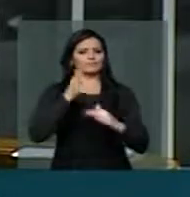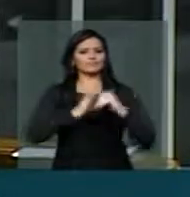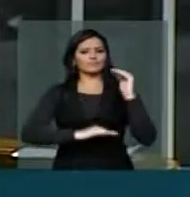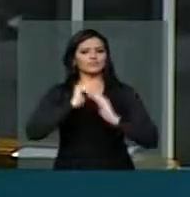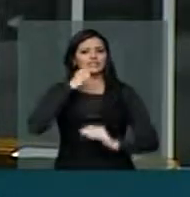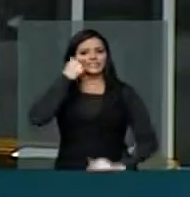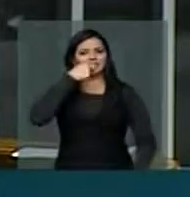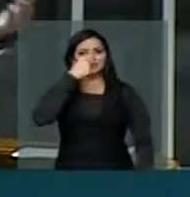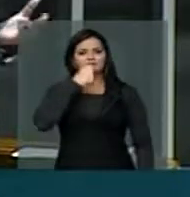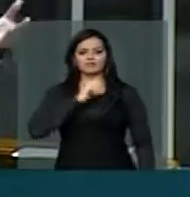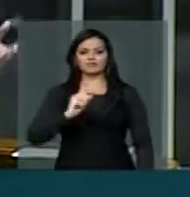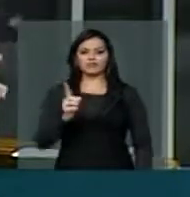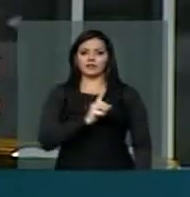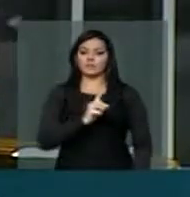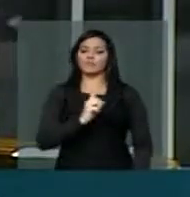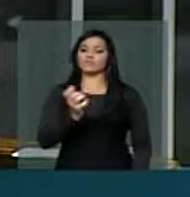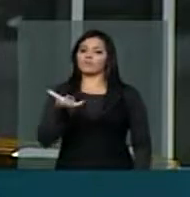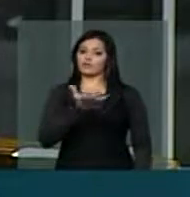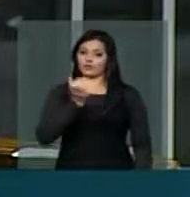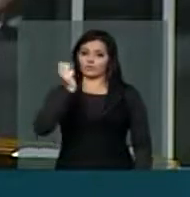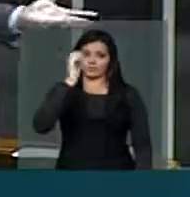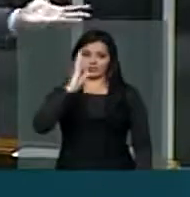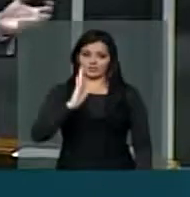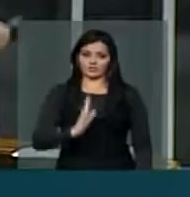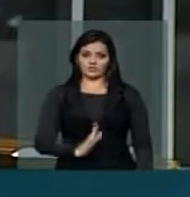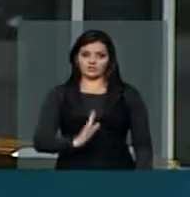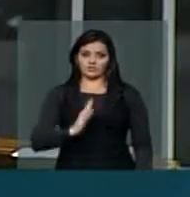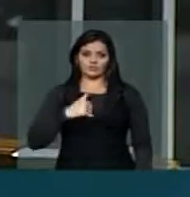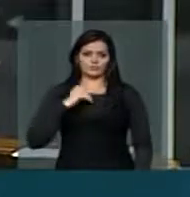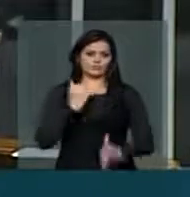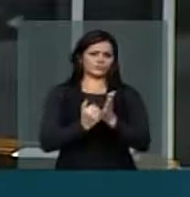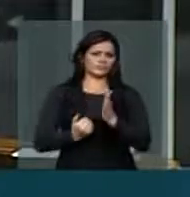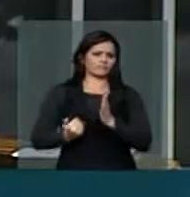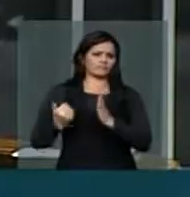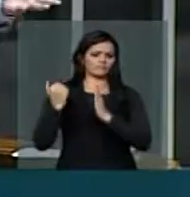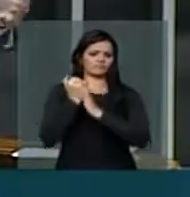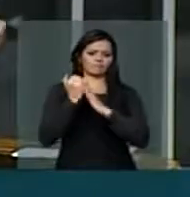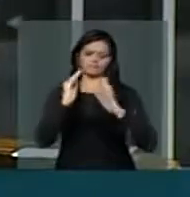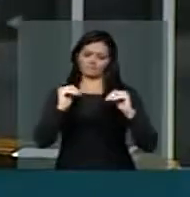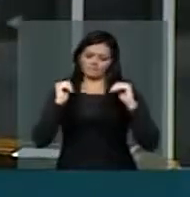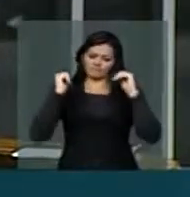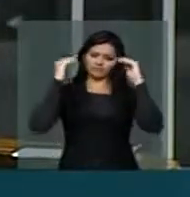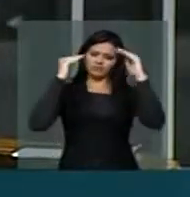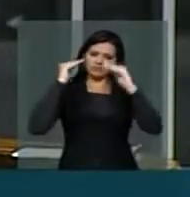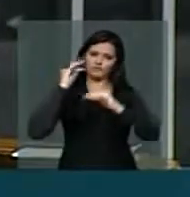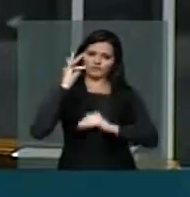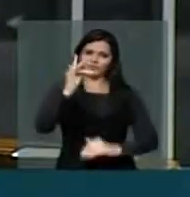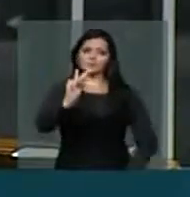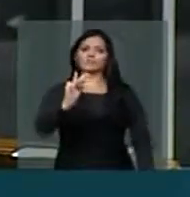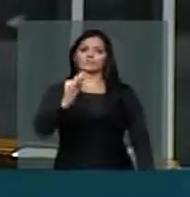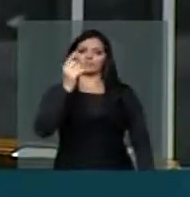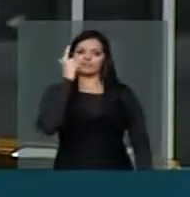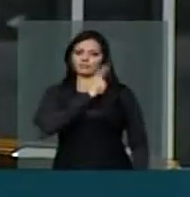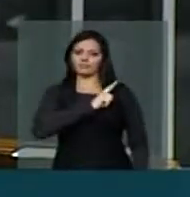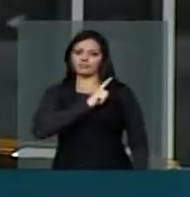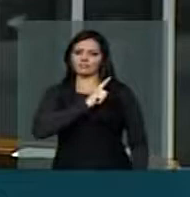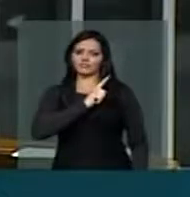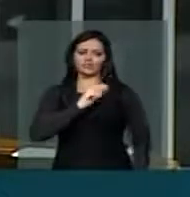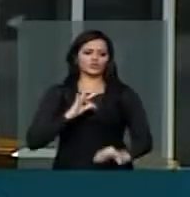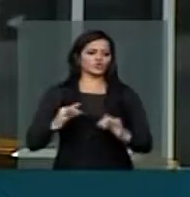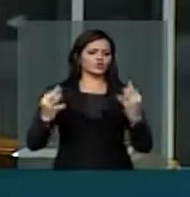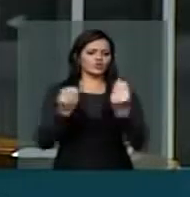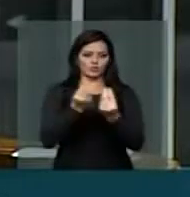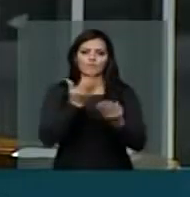dentista mas sim o Brasil em passos largos em direção ao futuro passa tudo por